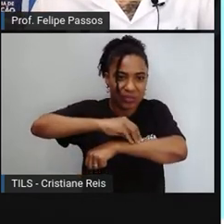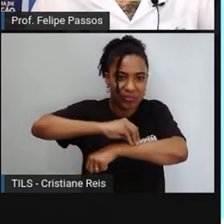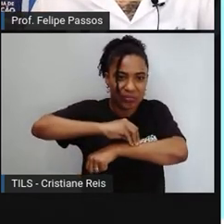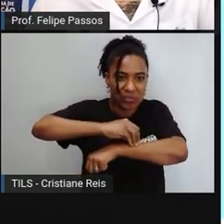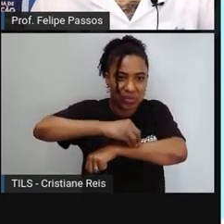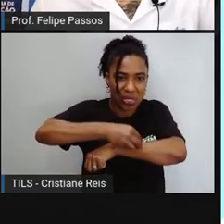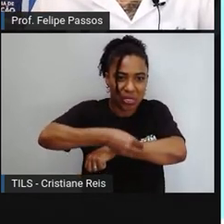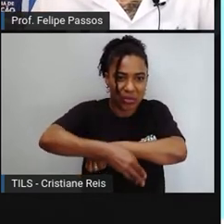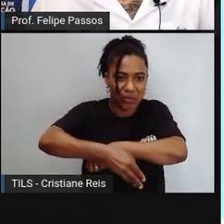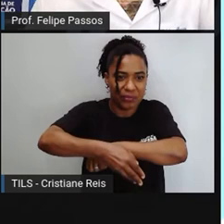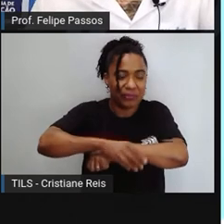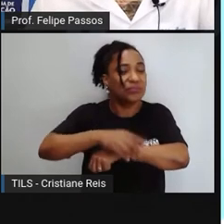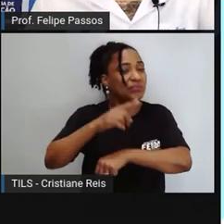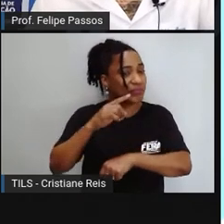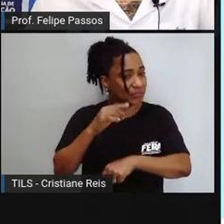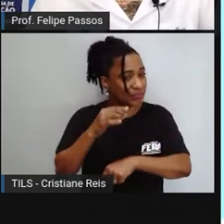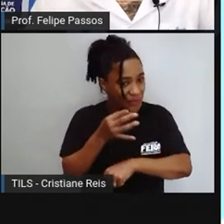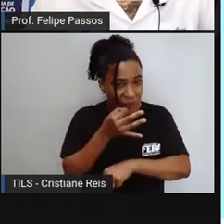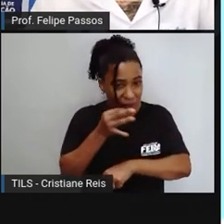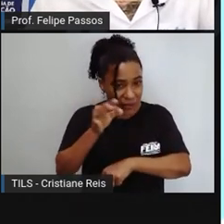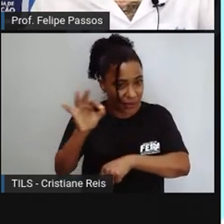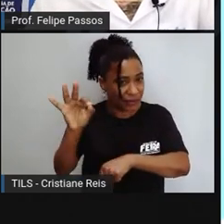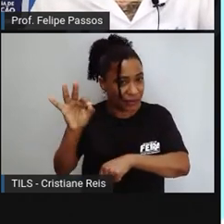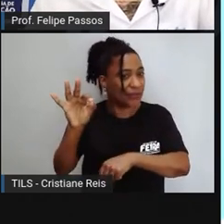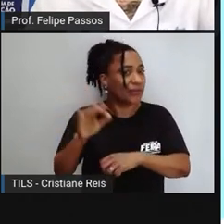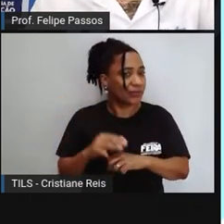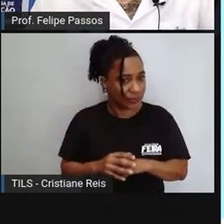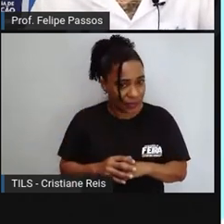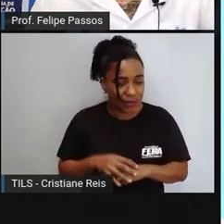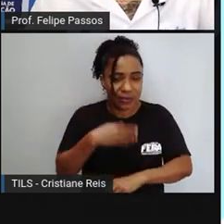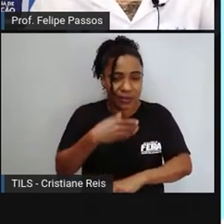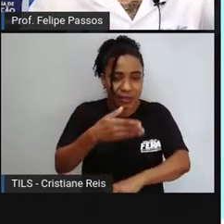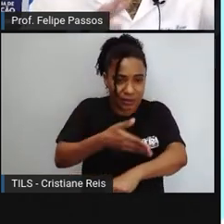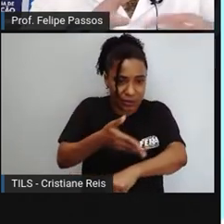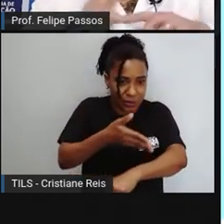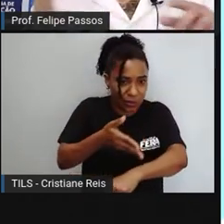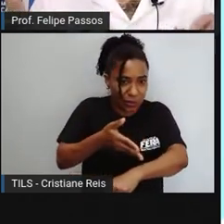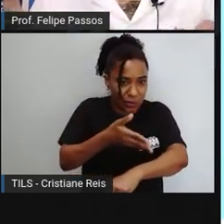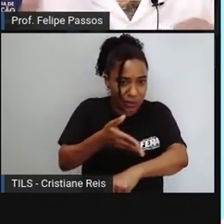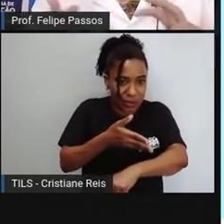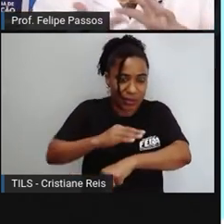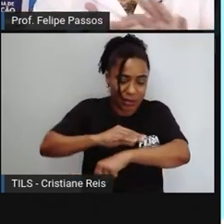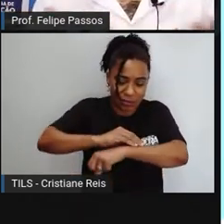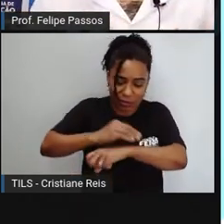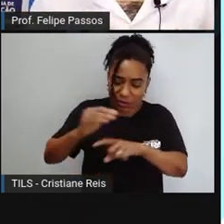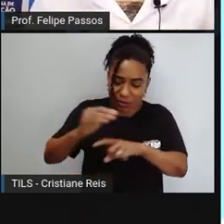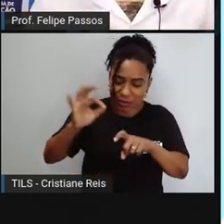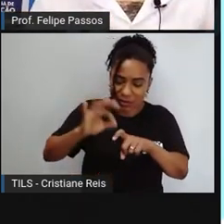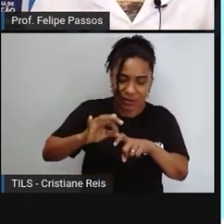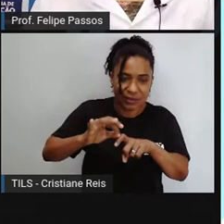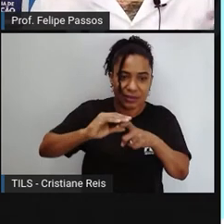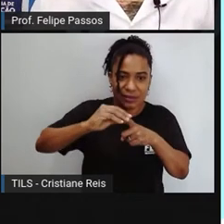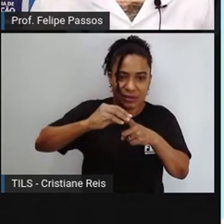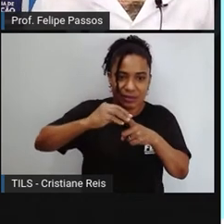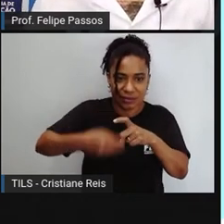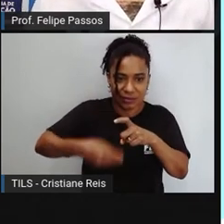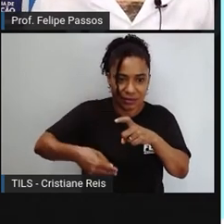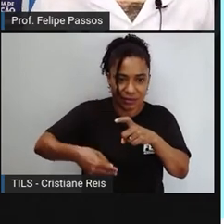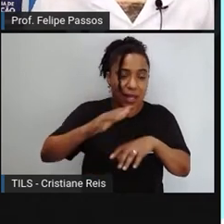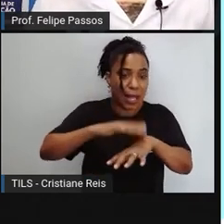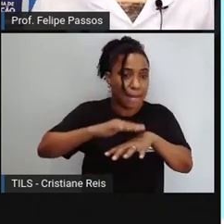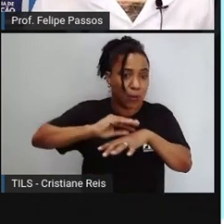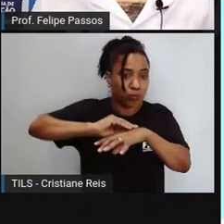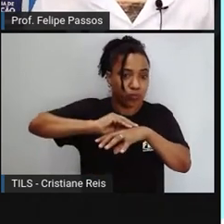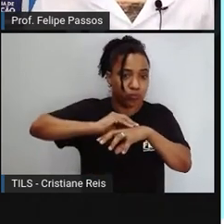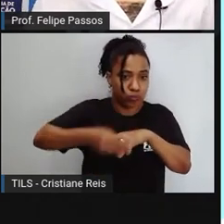que terrível. Em alguns casos graves, se não for tratado, a pessoa pode perder um dedo, pode perder uma mão. Então, acidentes com a